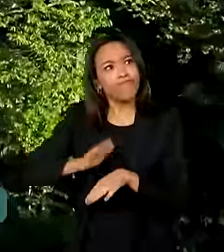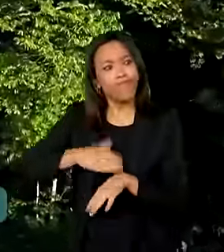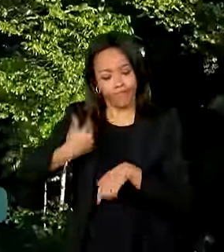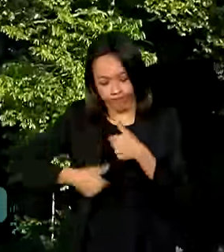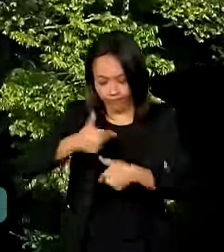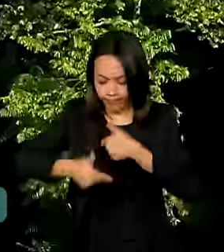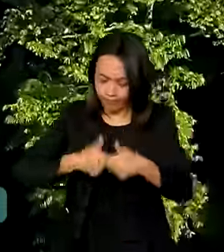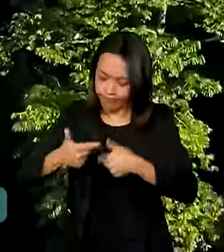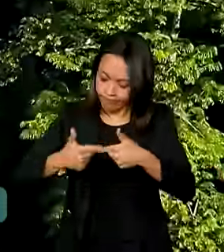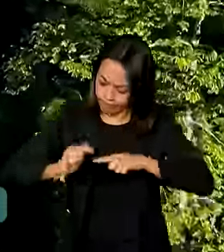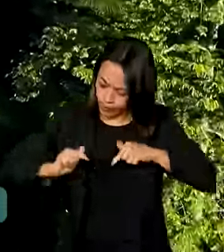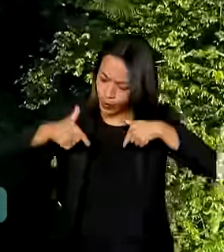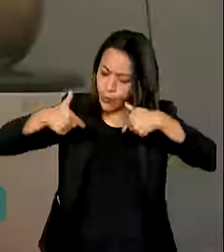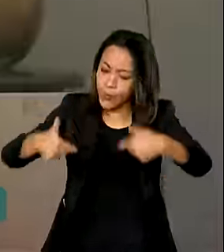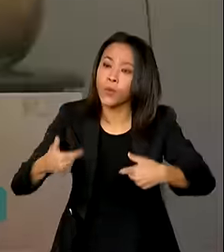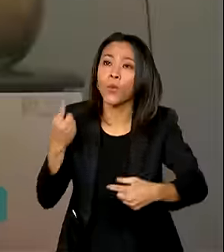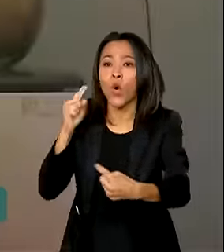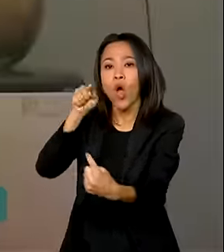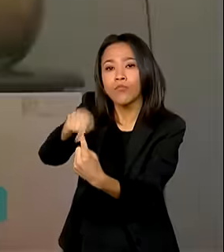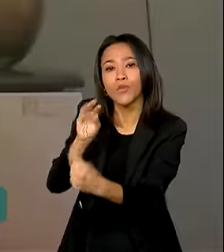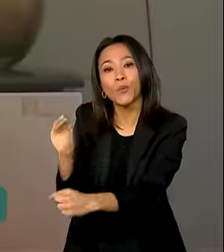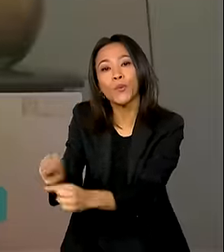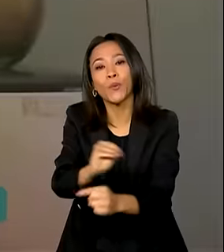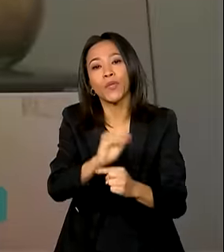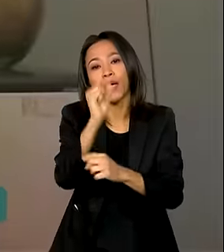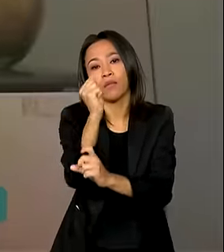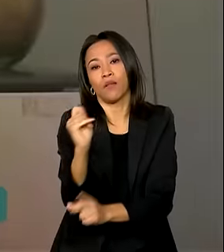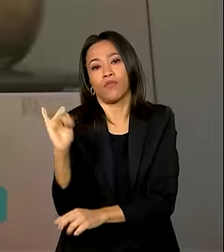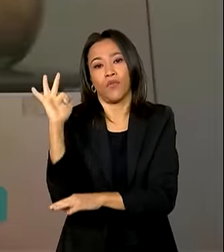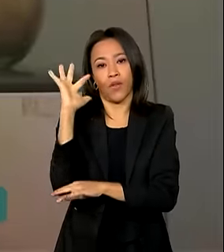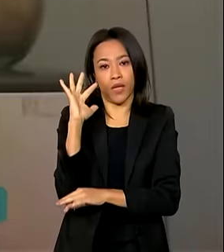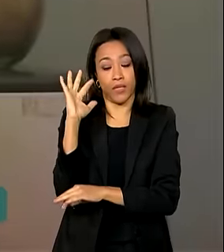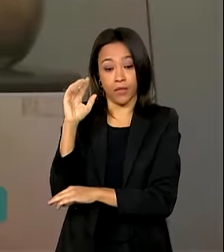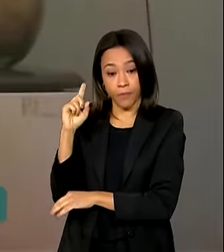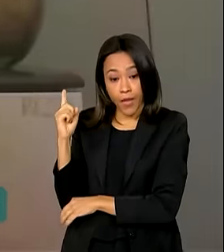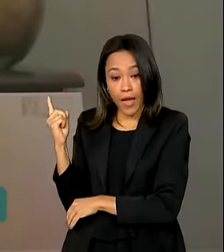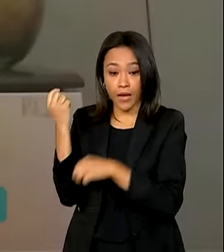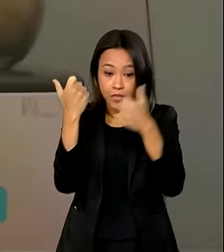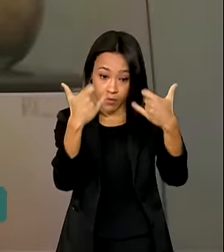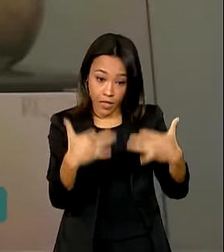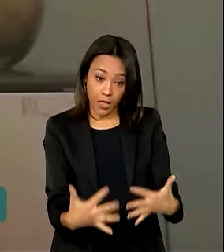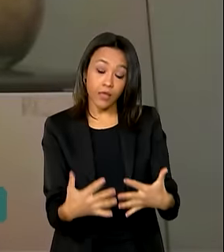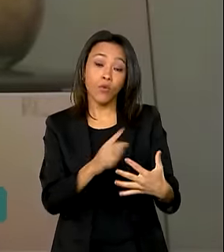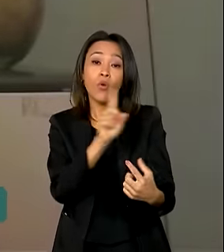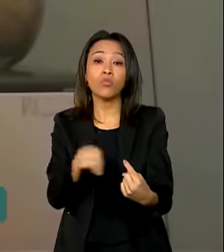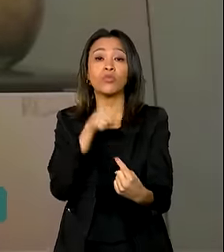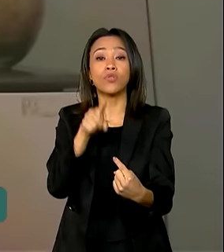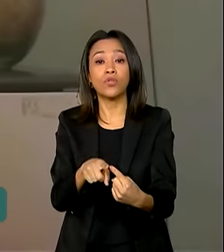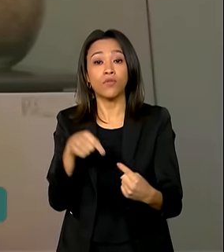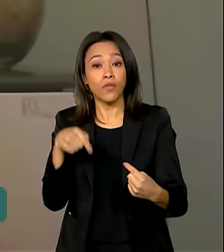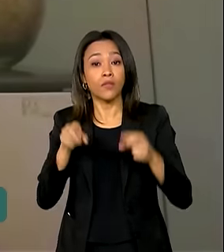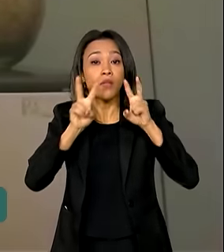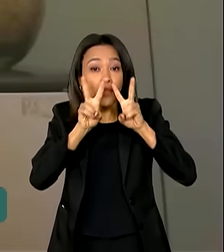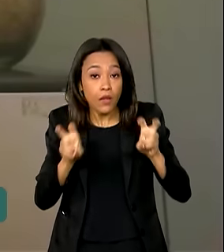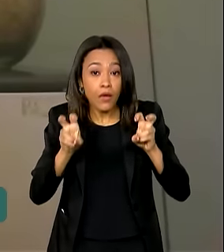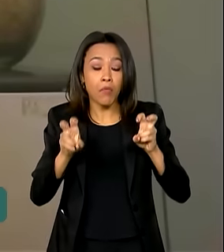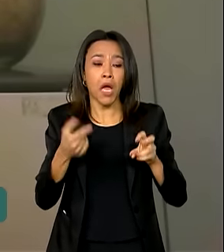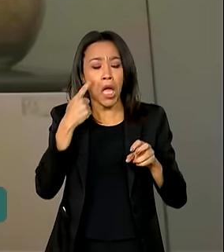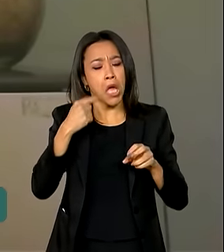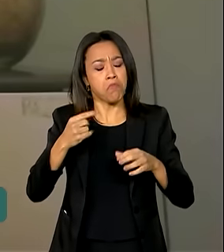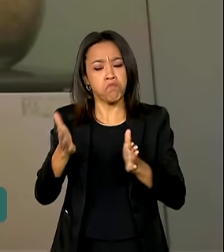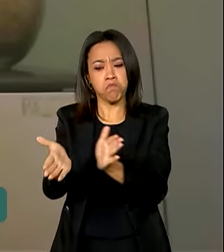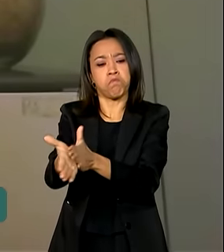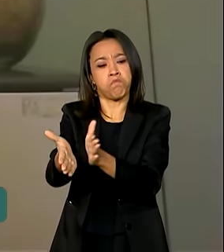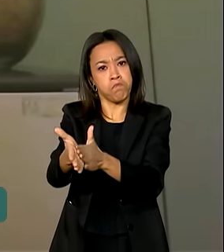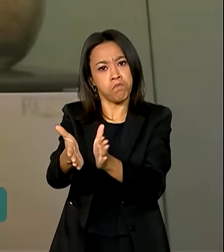preservação da floresta. O objetivo dessa modalidade é reconhecer os esforços de pequenos